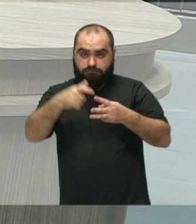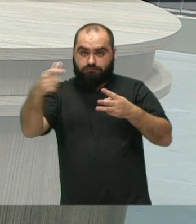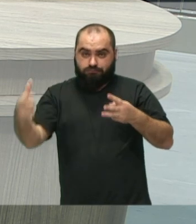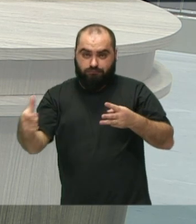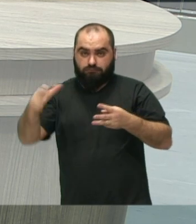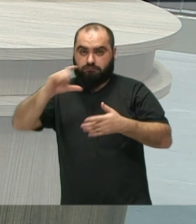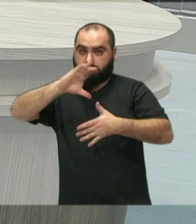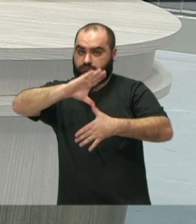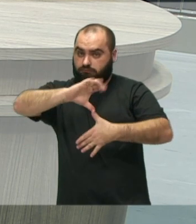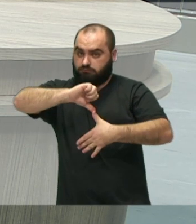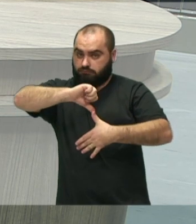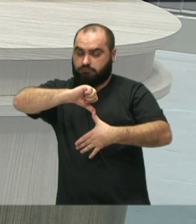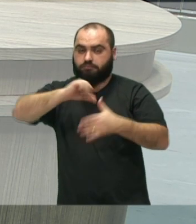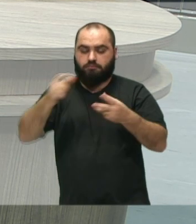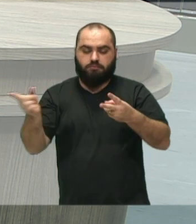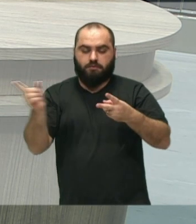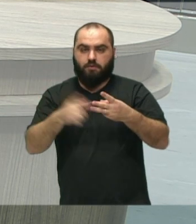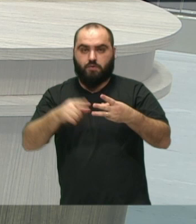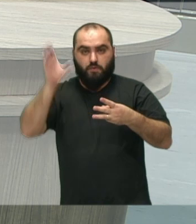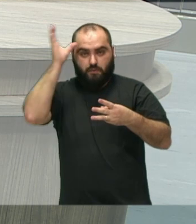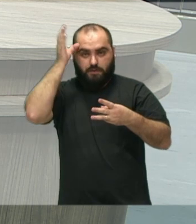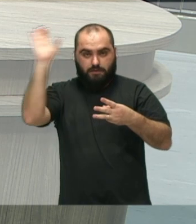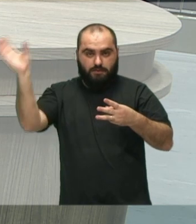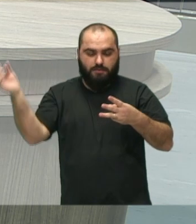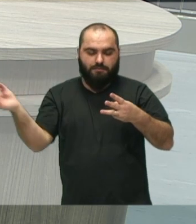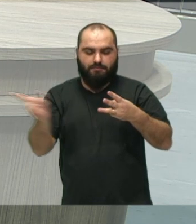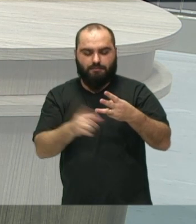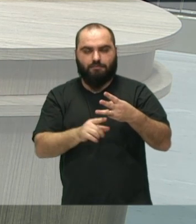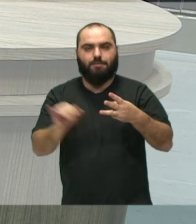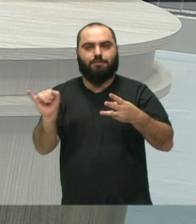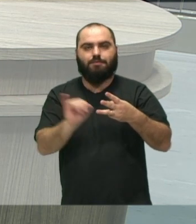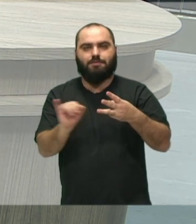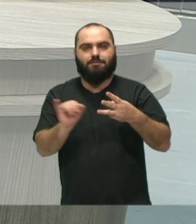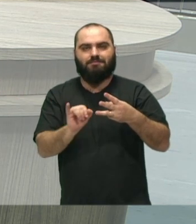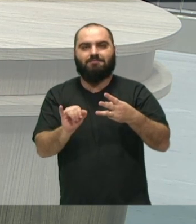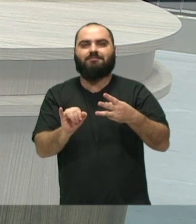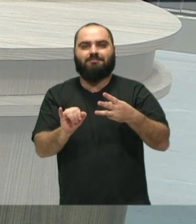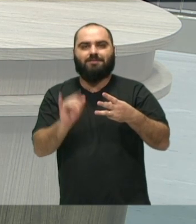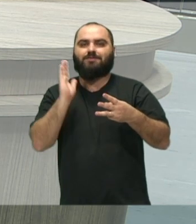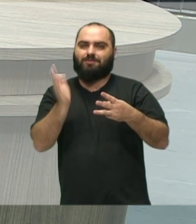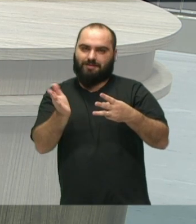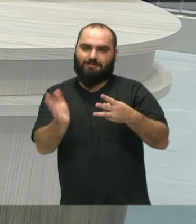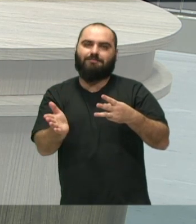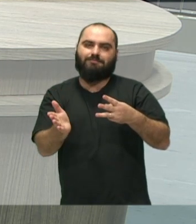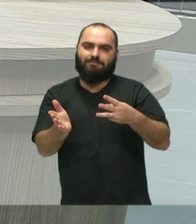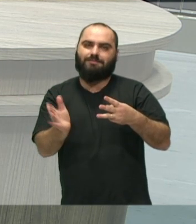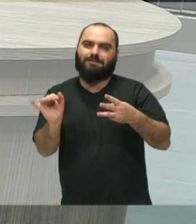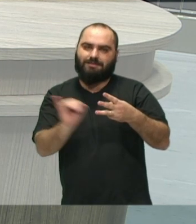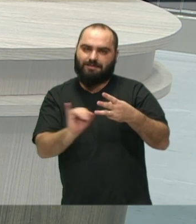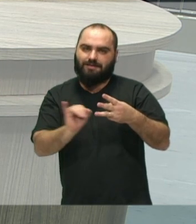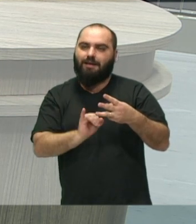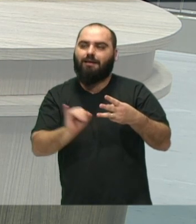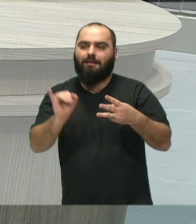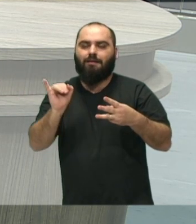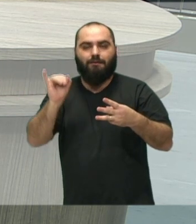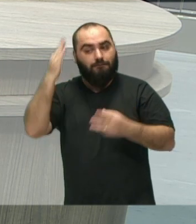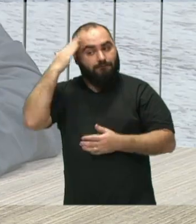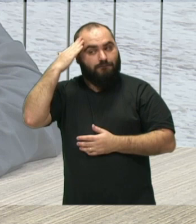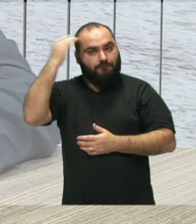América Latina, se fala em Curitiba, e depois se fala em Itajaí. Então, Itajaí ficou realmente conhecido